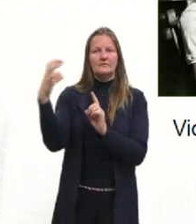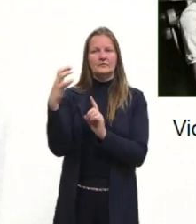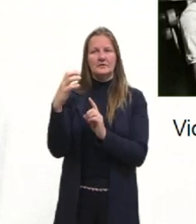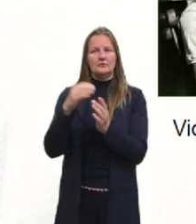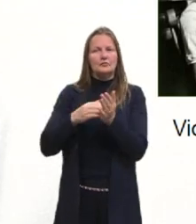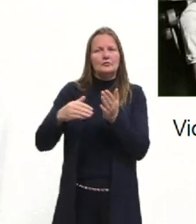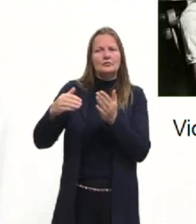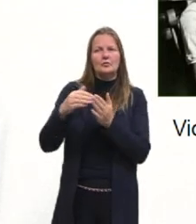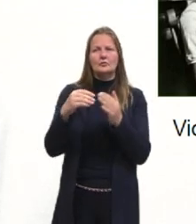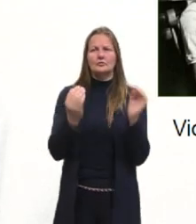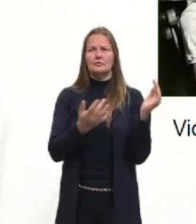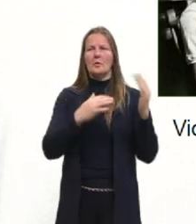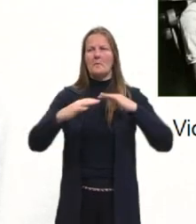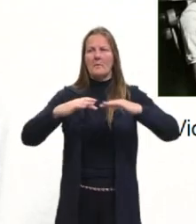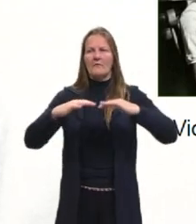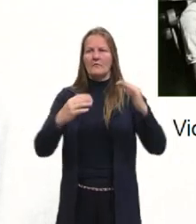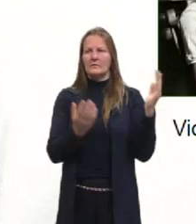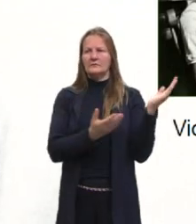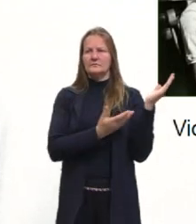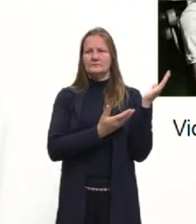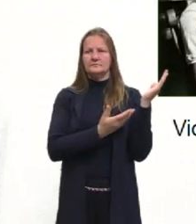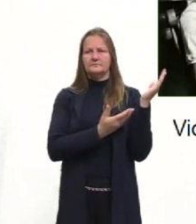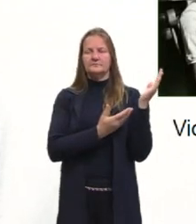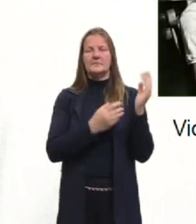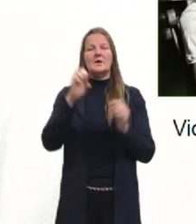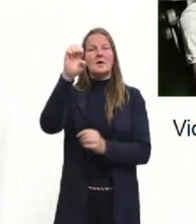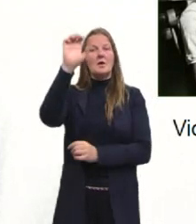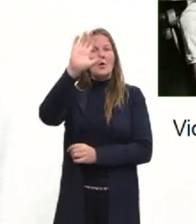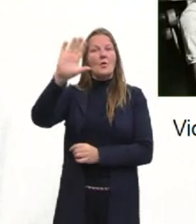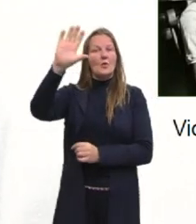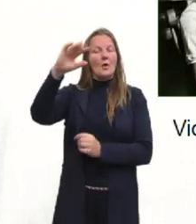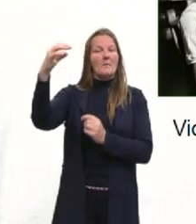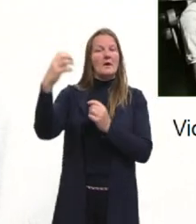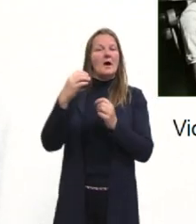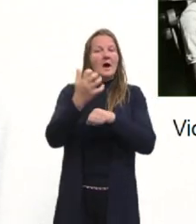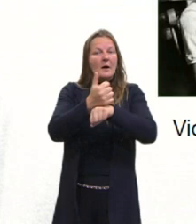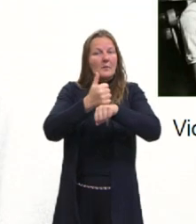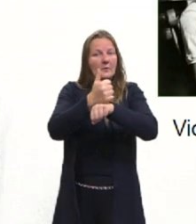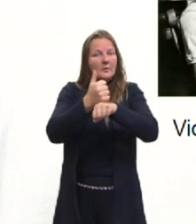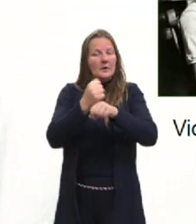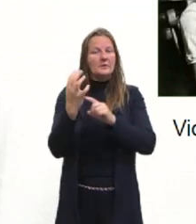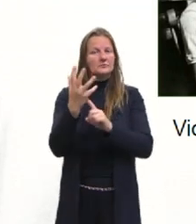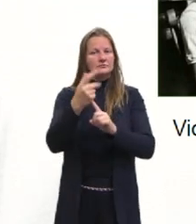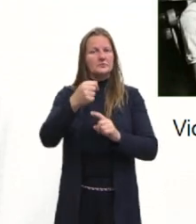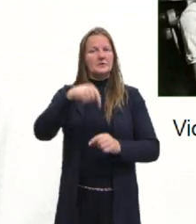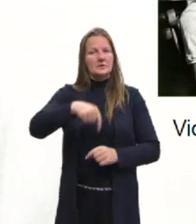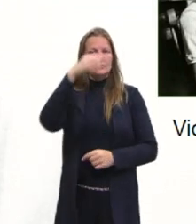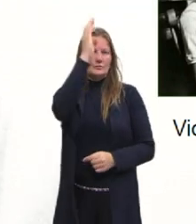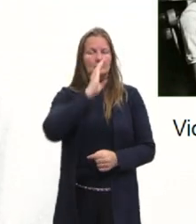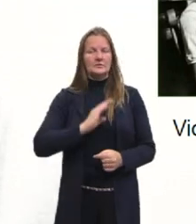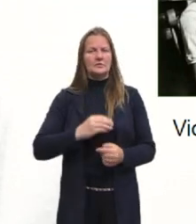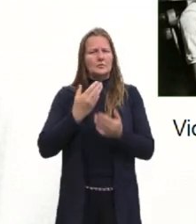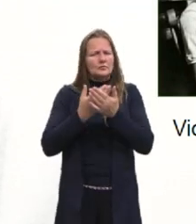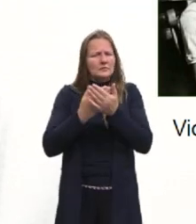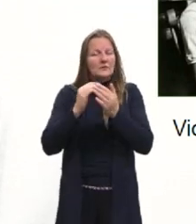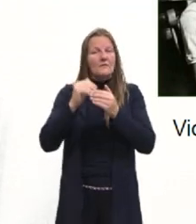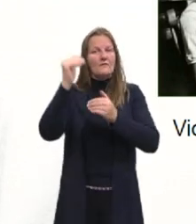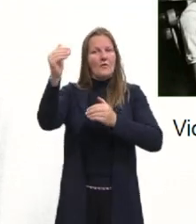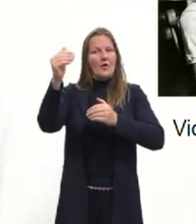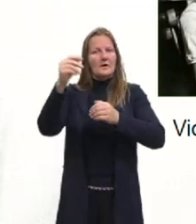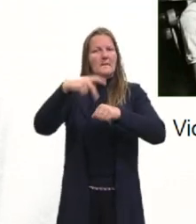todos esses movimentos que aconteciam na Europa, artistas brasileiros que estudaram fora do Brasil,